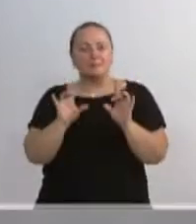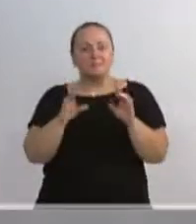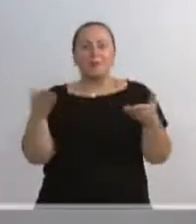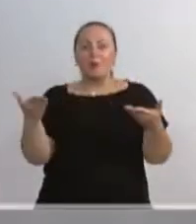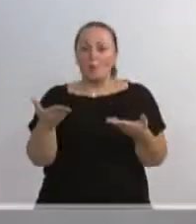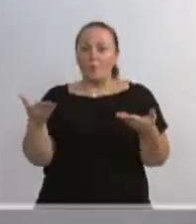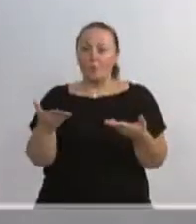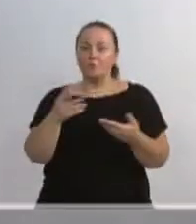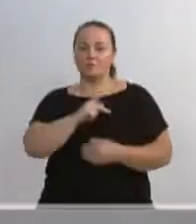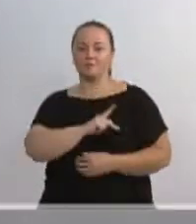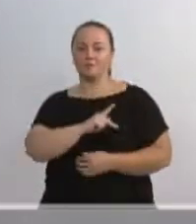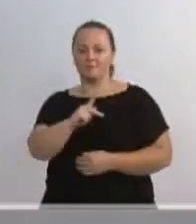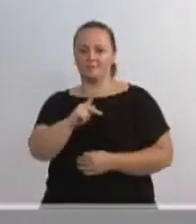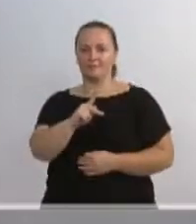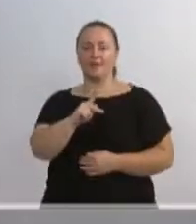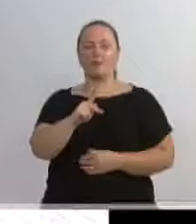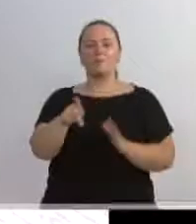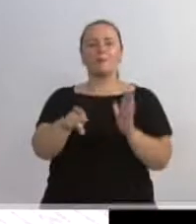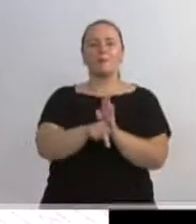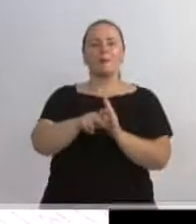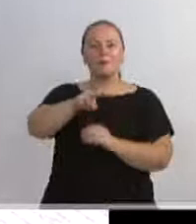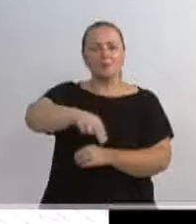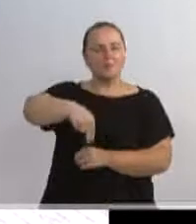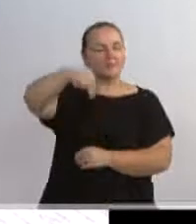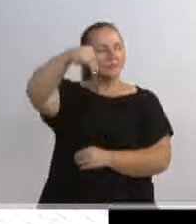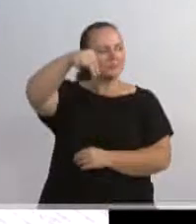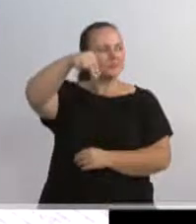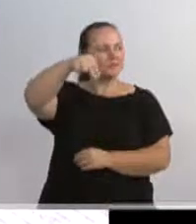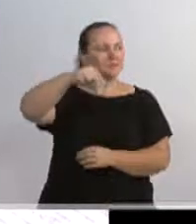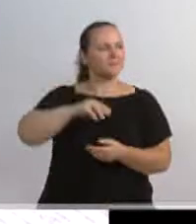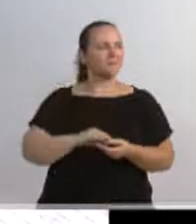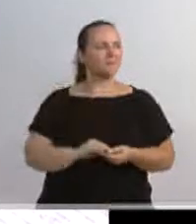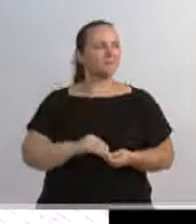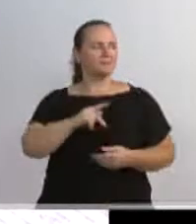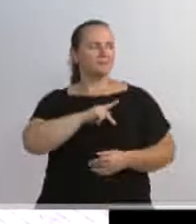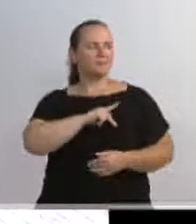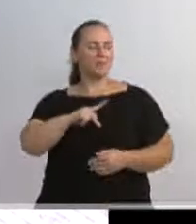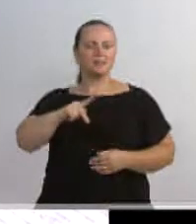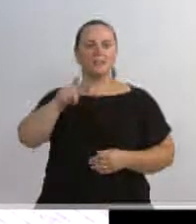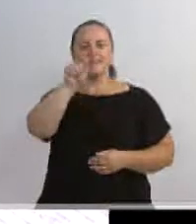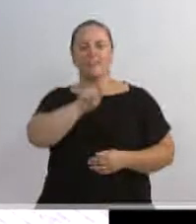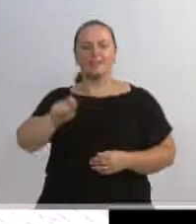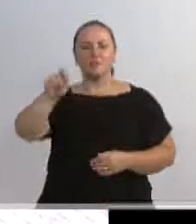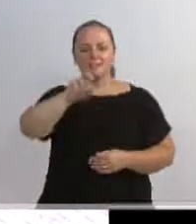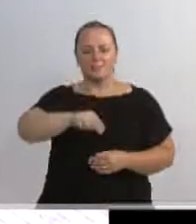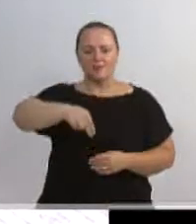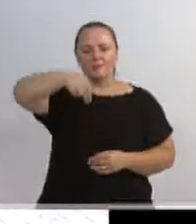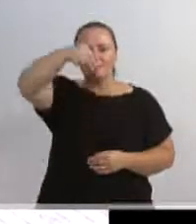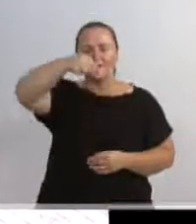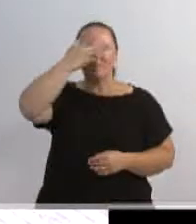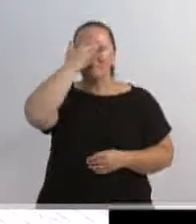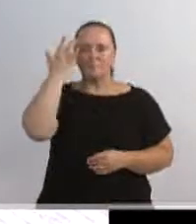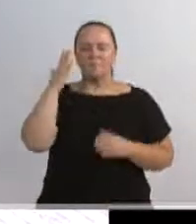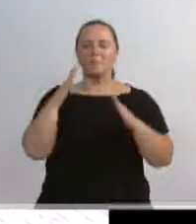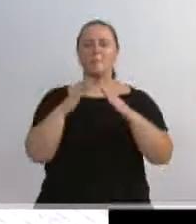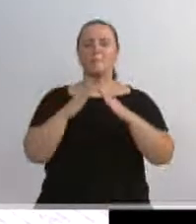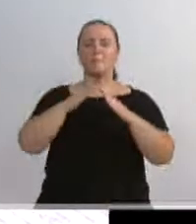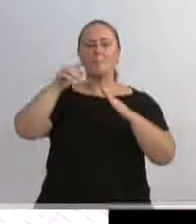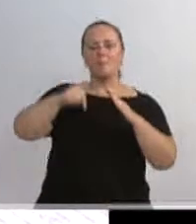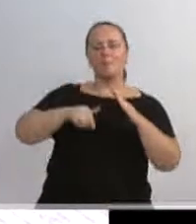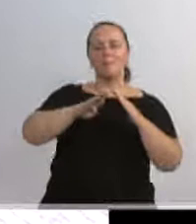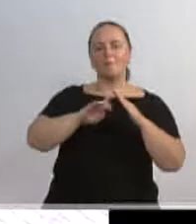da Associação dos Nordestinos, presidente da Associação dos Nordestinos de Blumenau, o senhor Maurício Muniz,